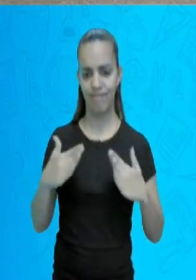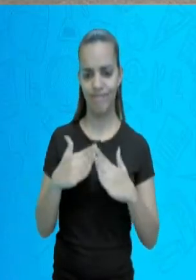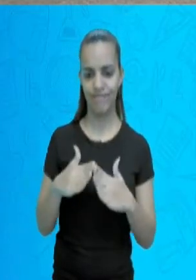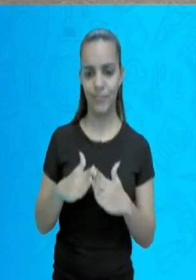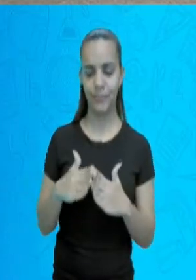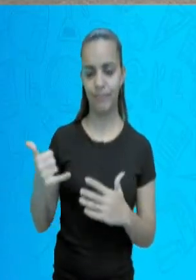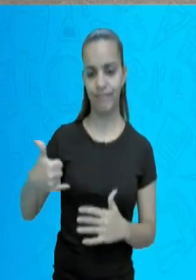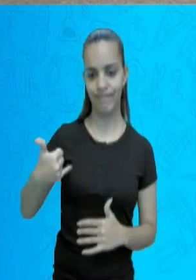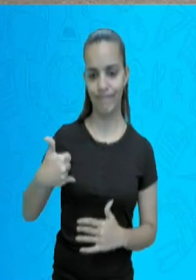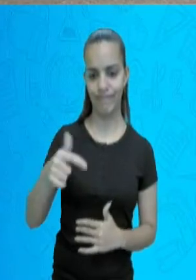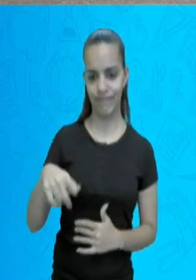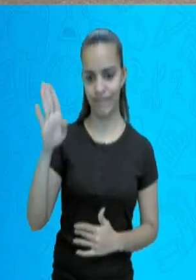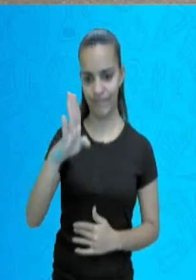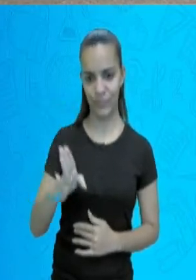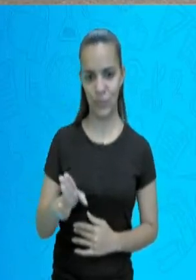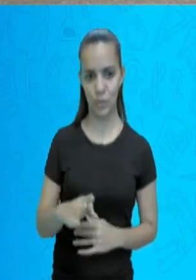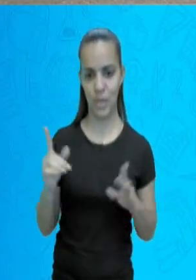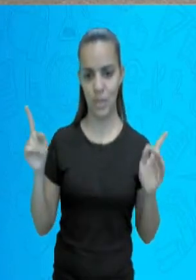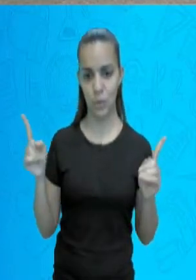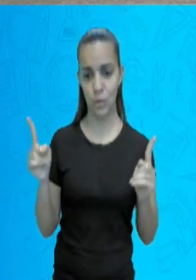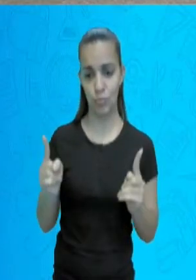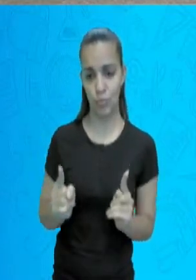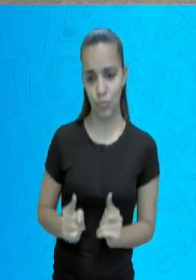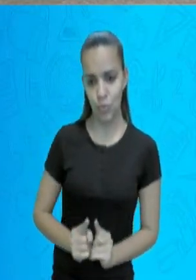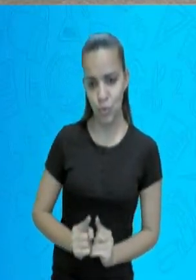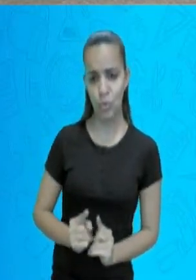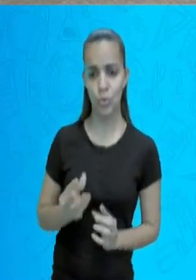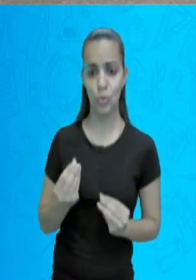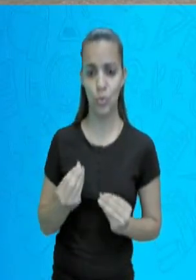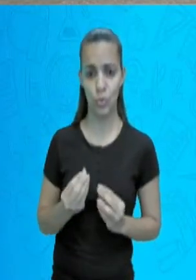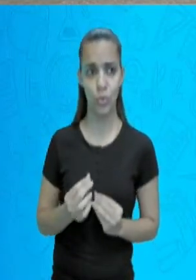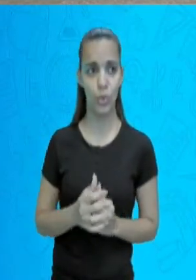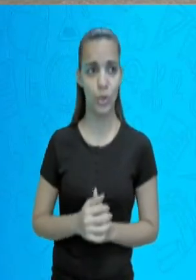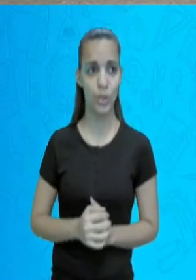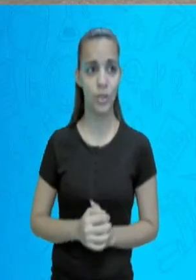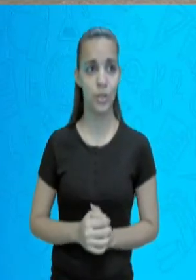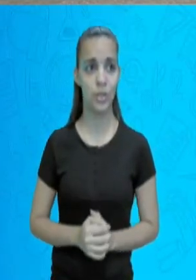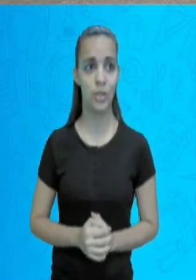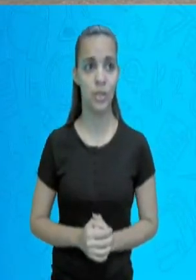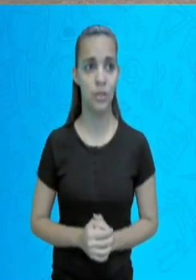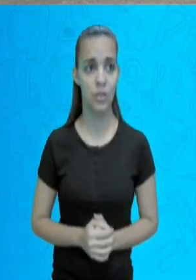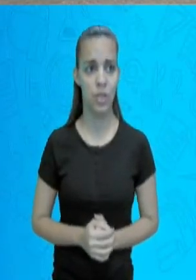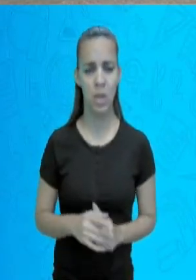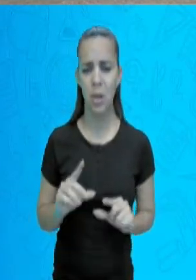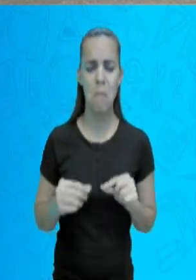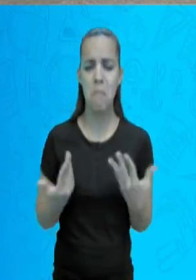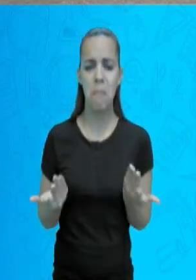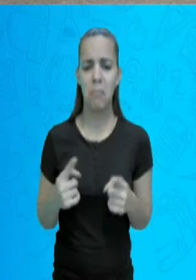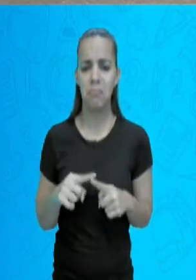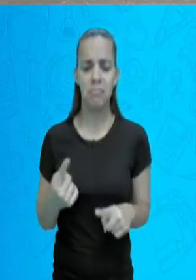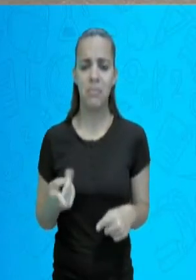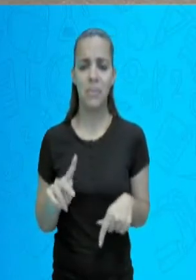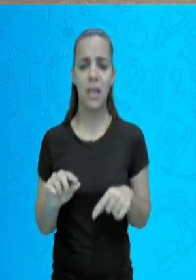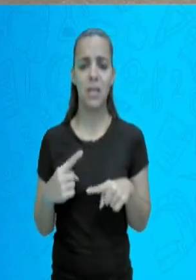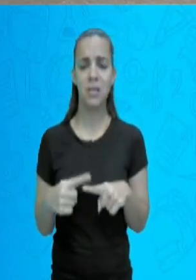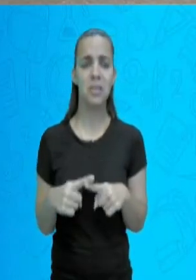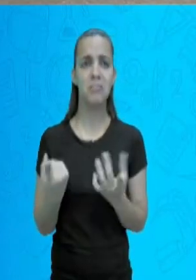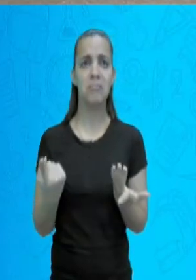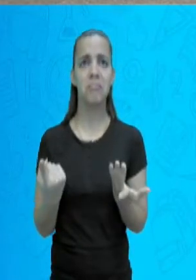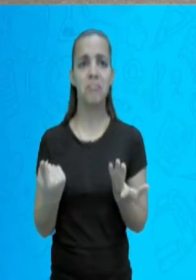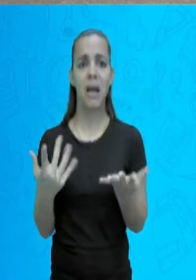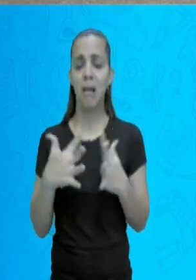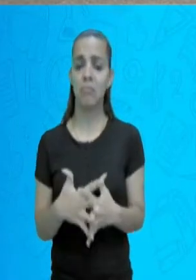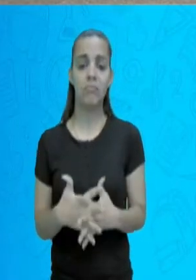E a população está vivendo mais. Mas, o que isso interfere, Eliane, na previdência?